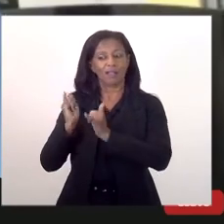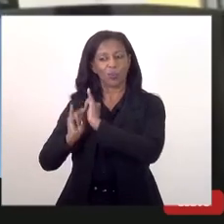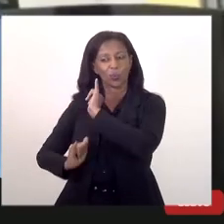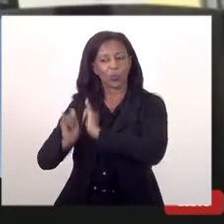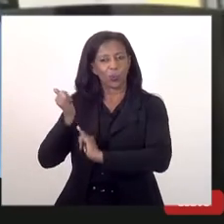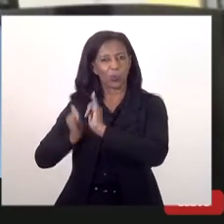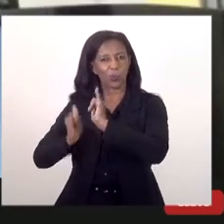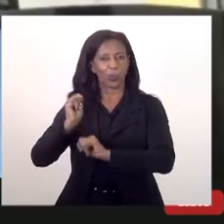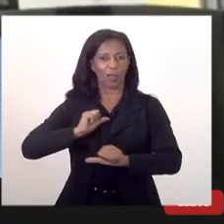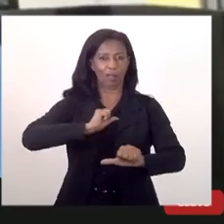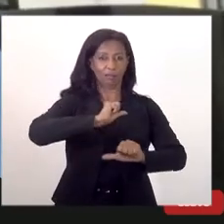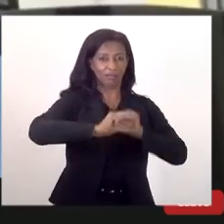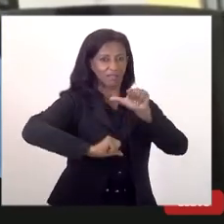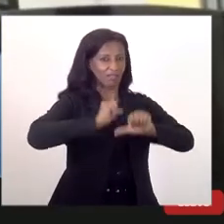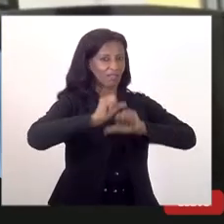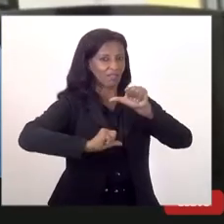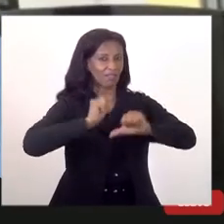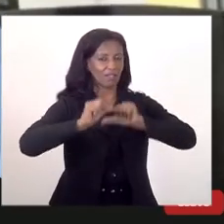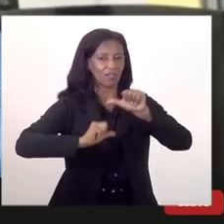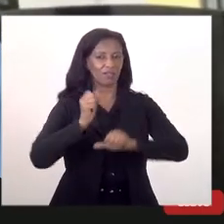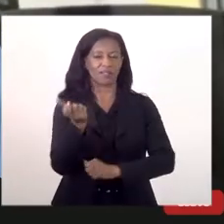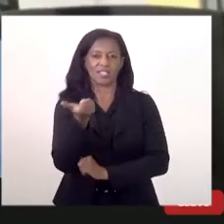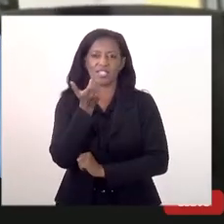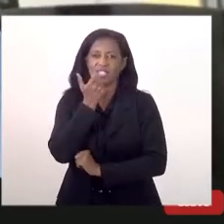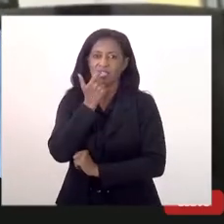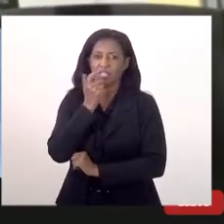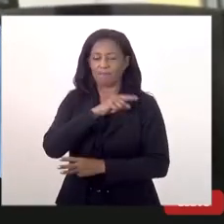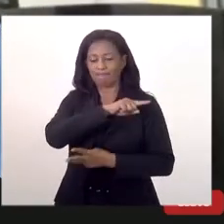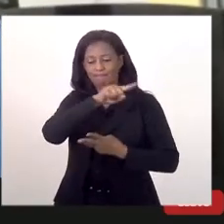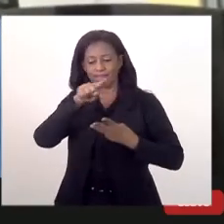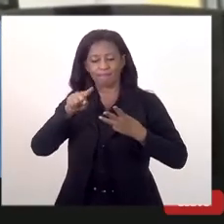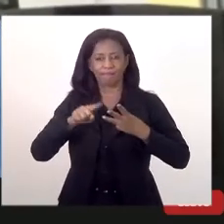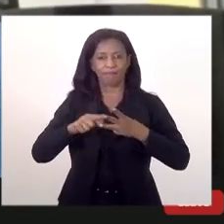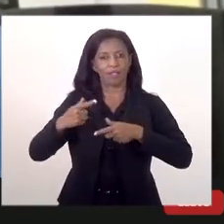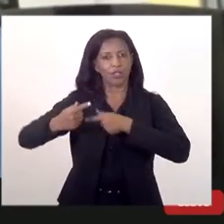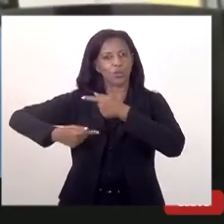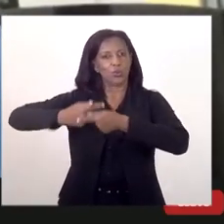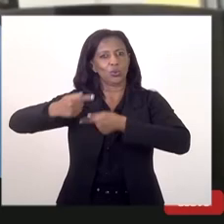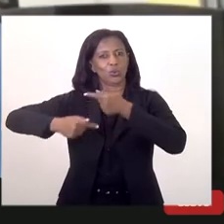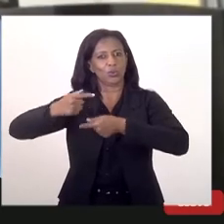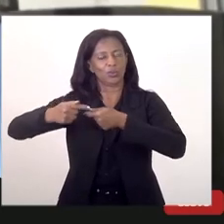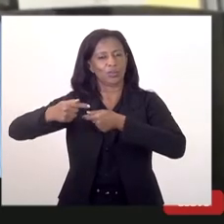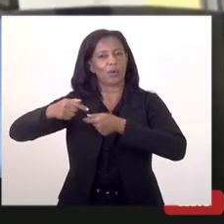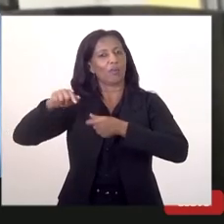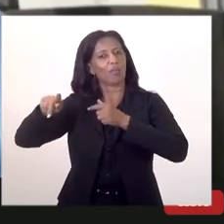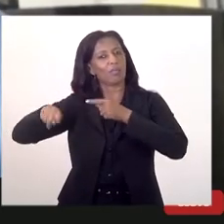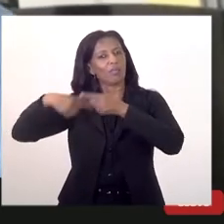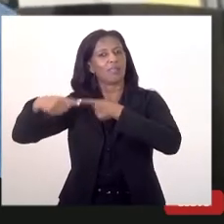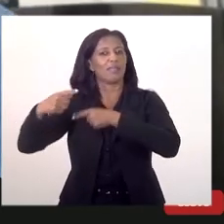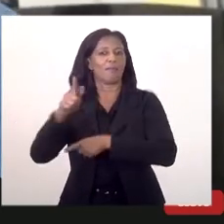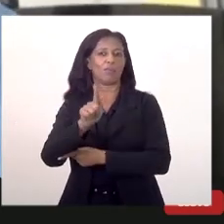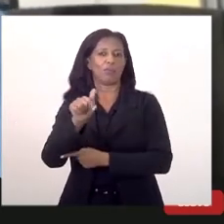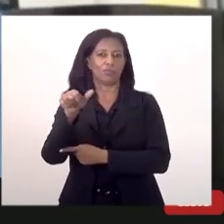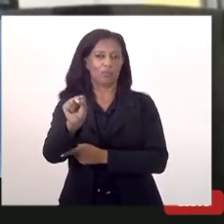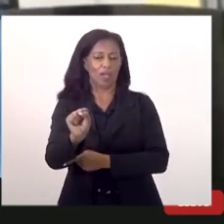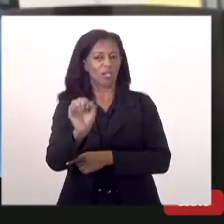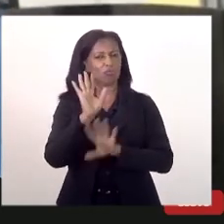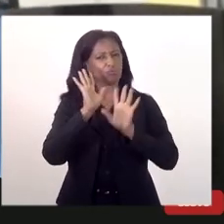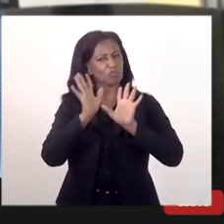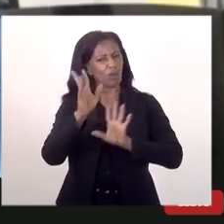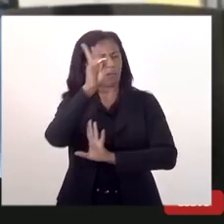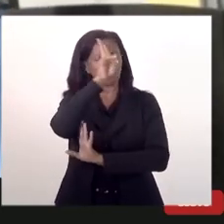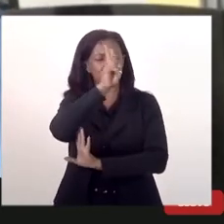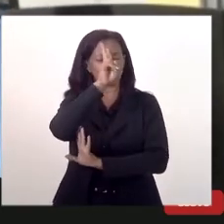transformação de plástico que são a terceira e a quarta geração dessa cadeia do gás então queria só registrar